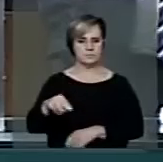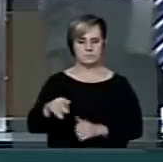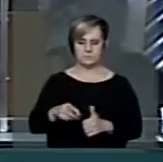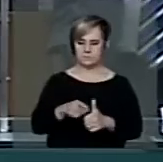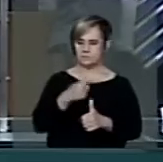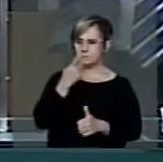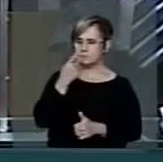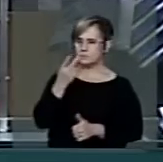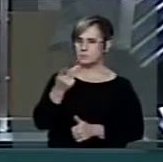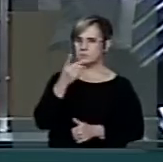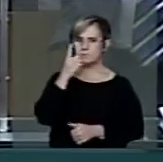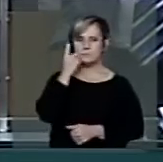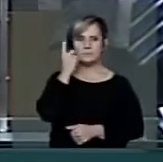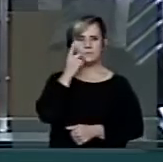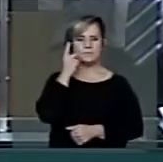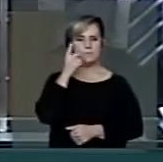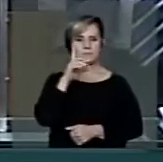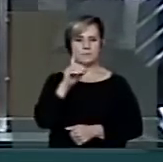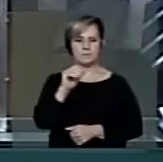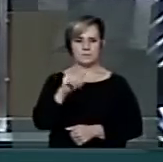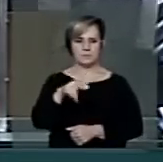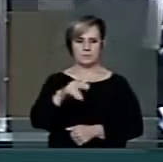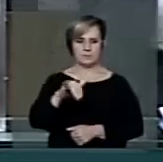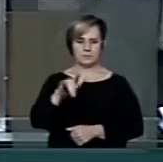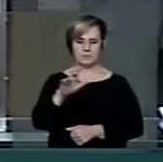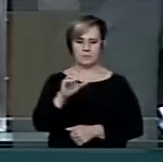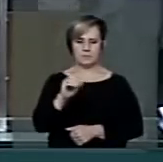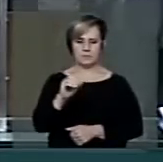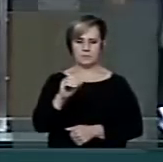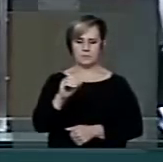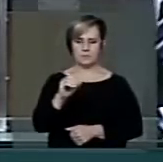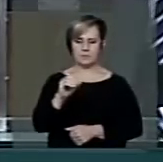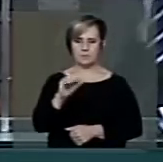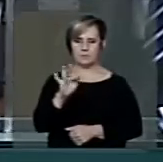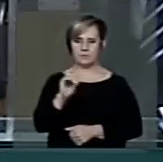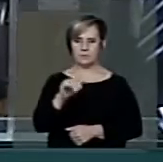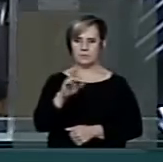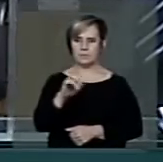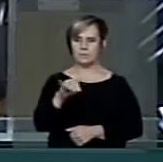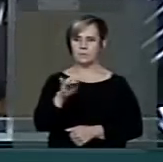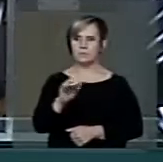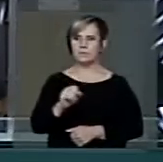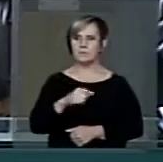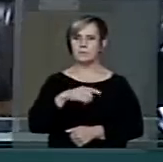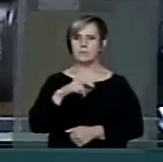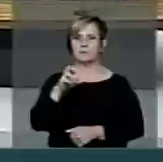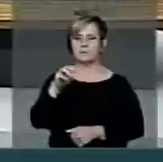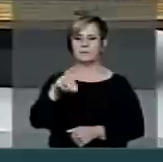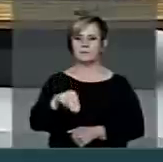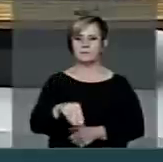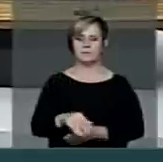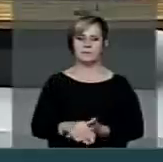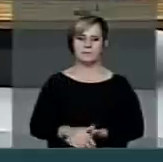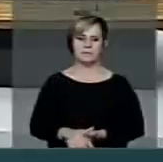O nobre deputado Danilo Forte, com a excelência dispõe de cinco minutos.